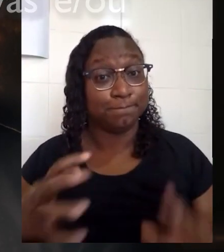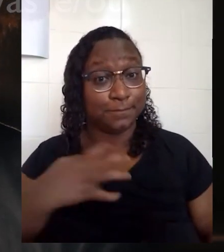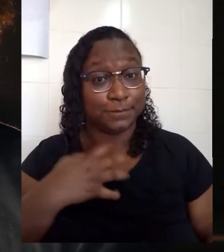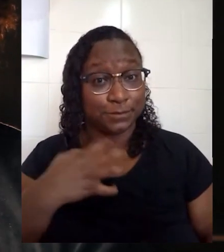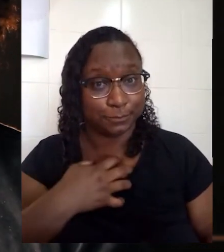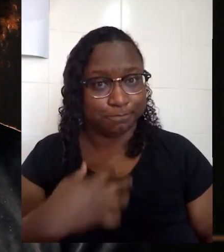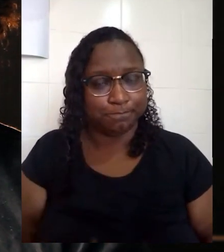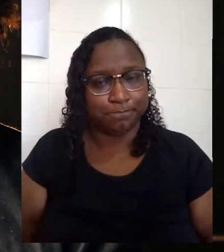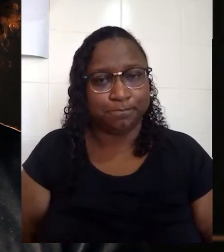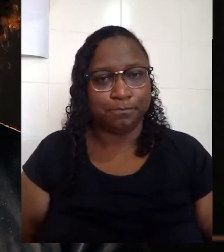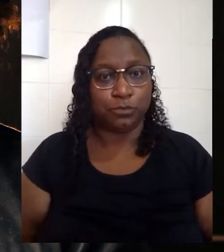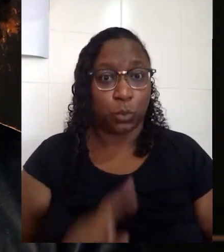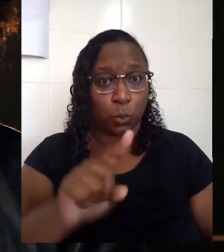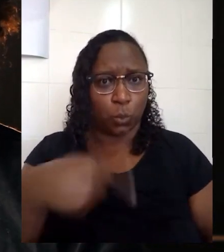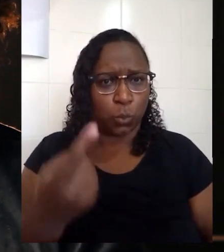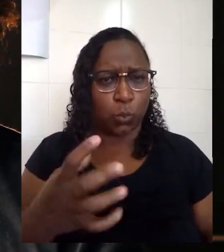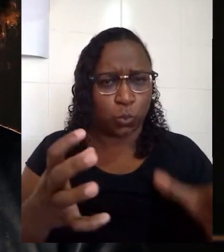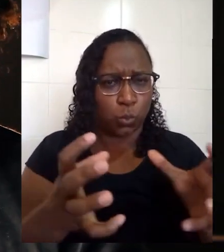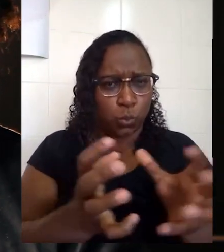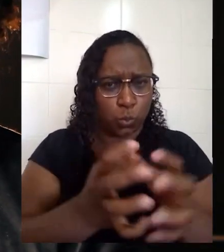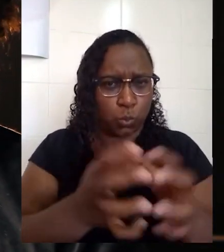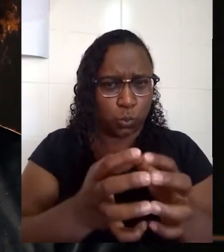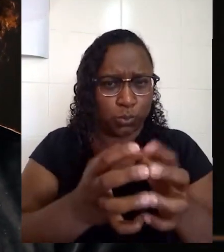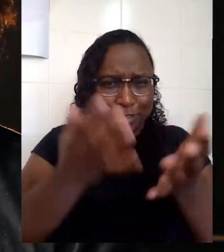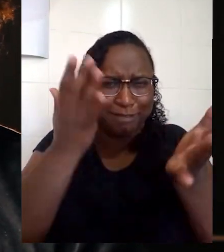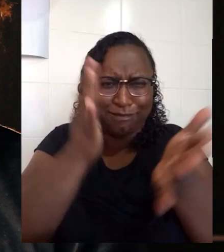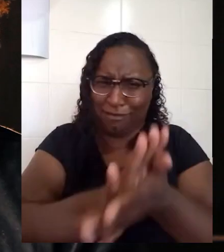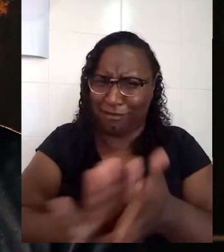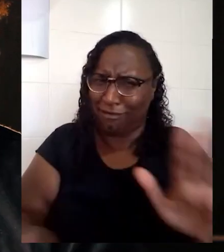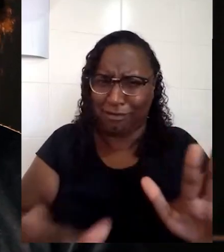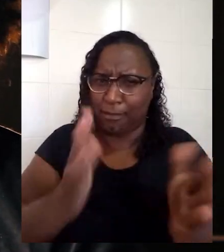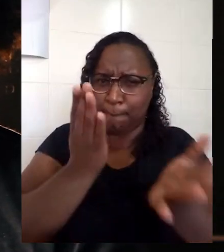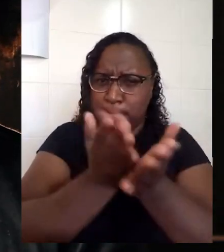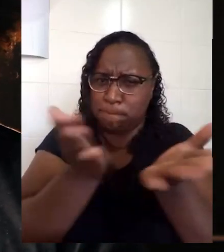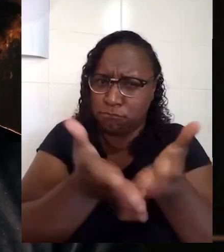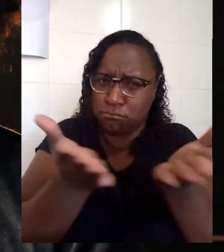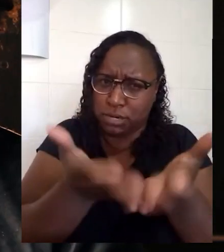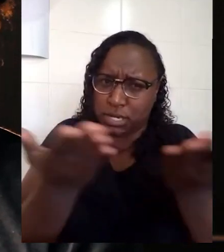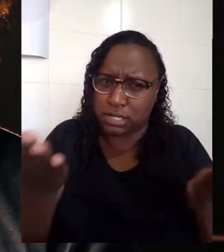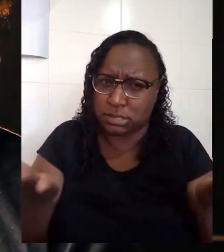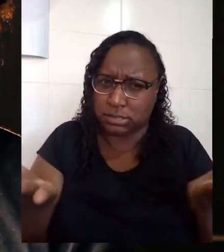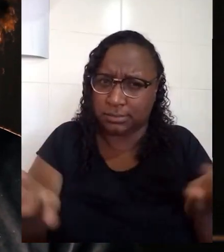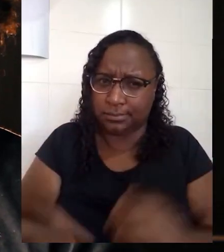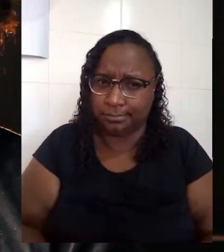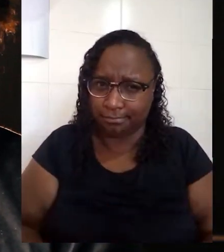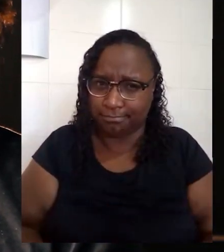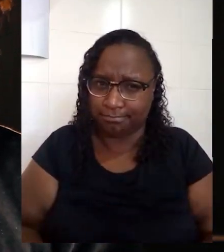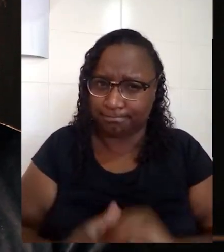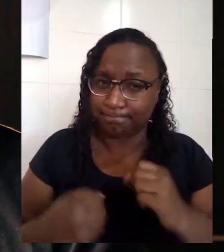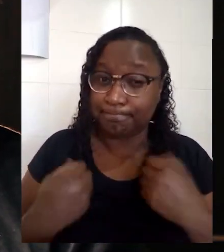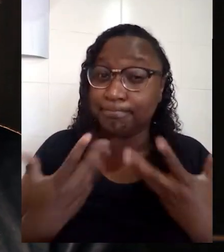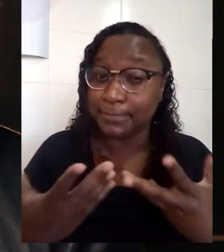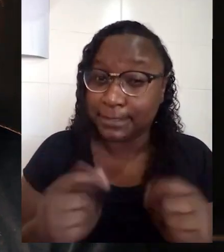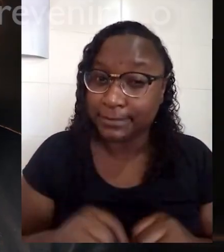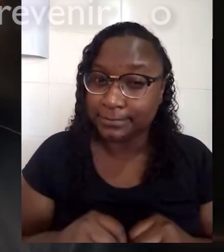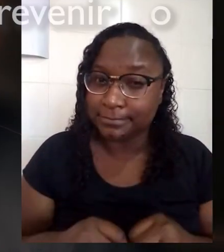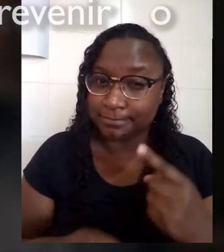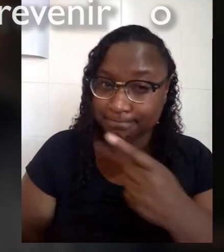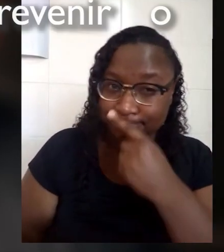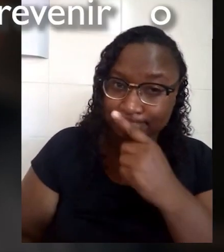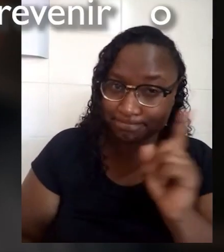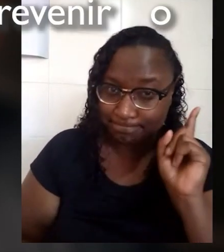moradia. O próximo grupo visa erradicar a pobreza e garantir uma renda básica ao longo do curso de vida. Para isso,